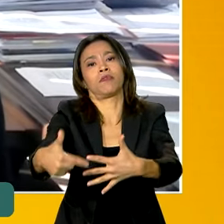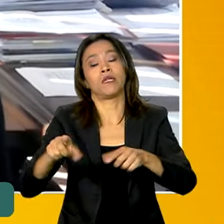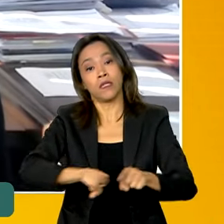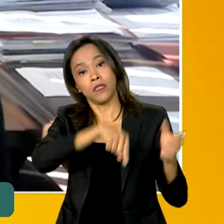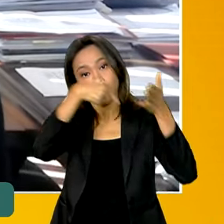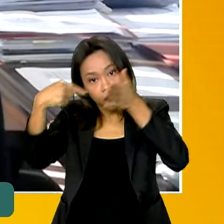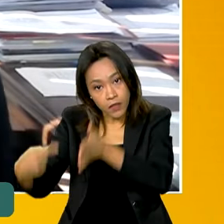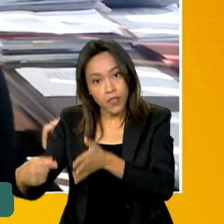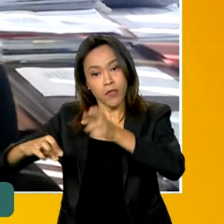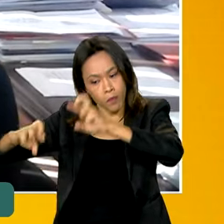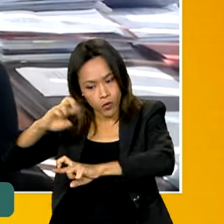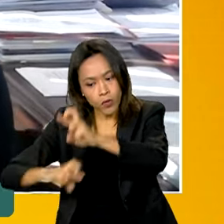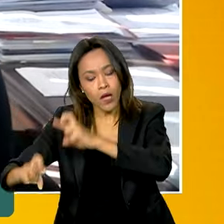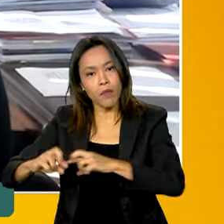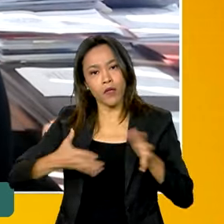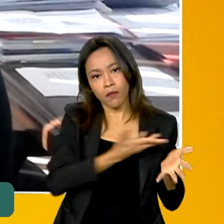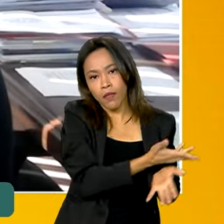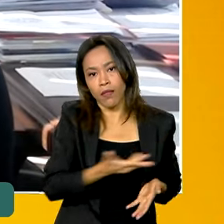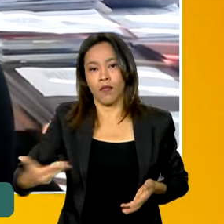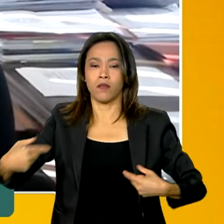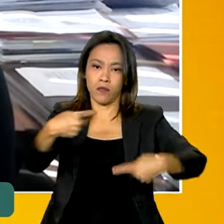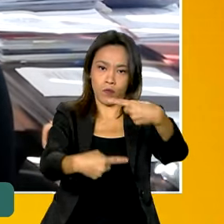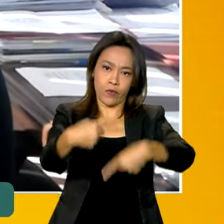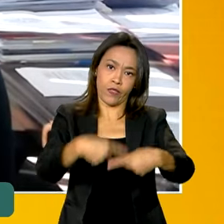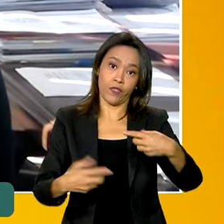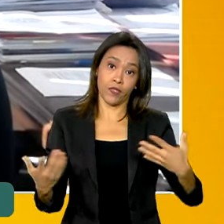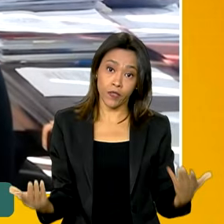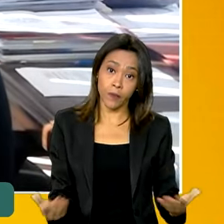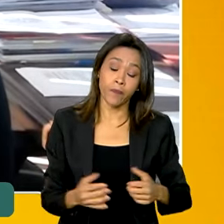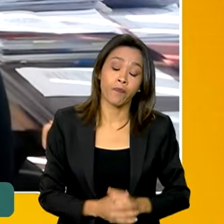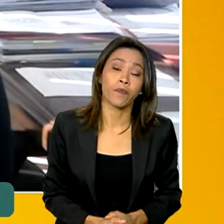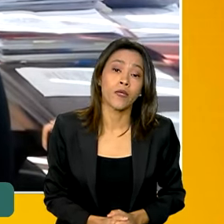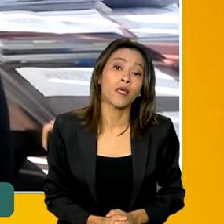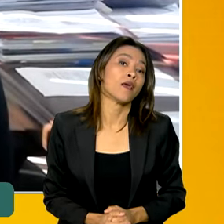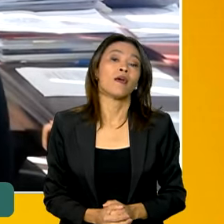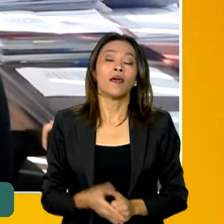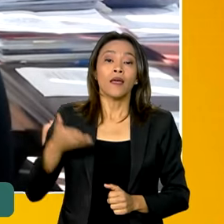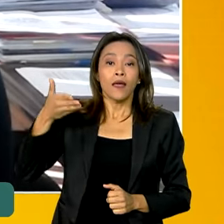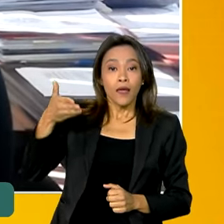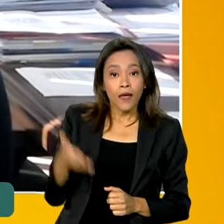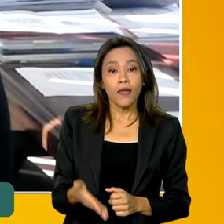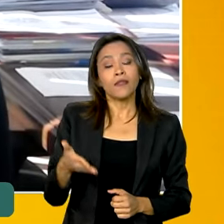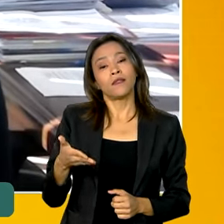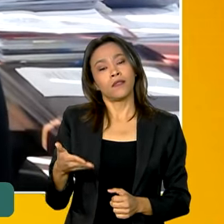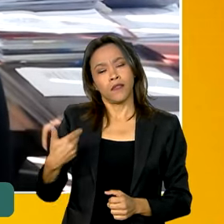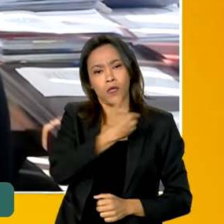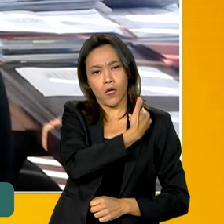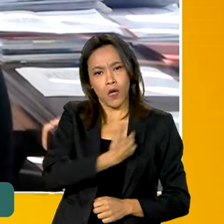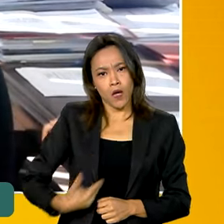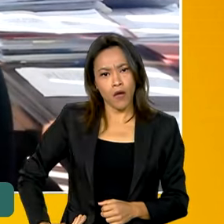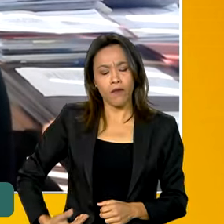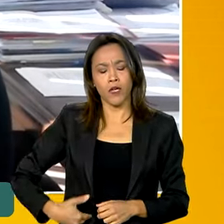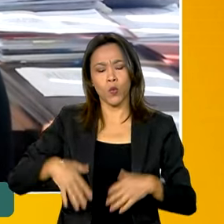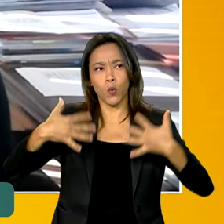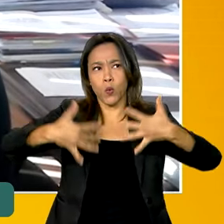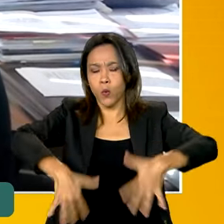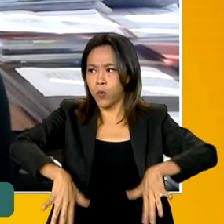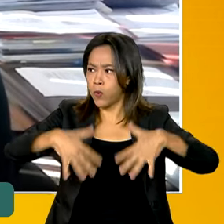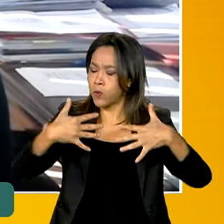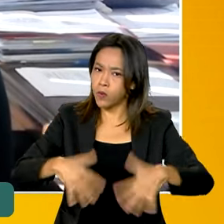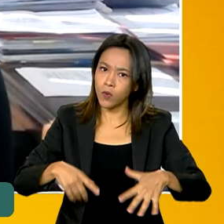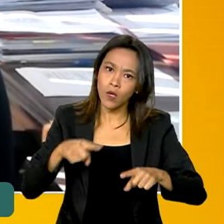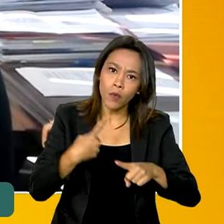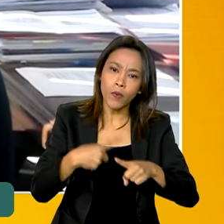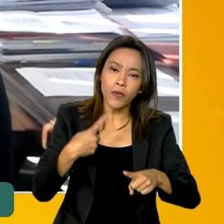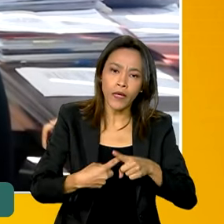políticas públicas. O PPA participativo, ele marcou esse governo de uma forma profunda, porque além de